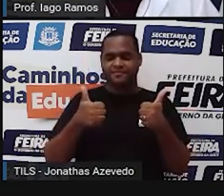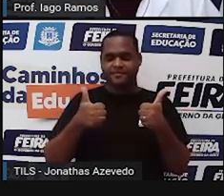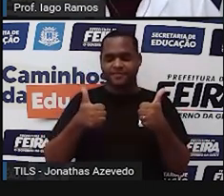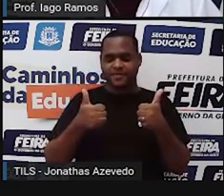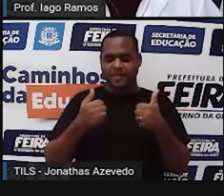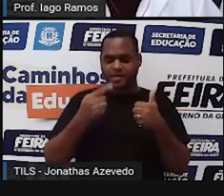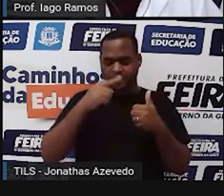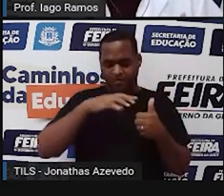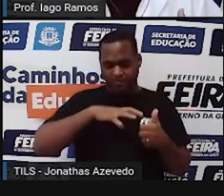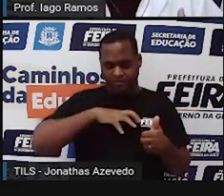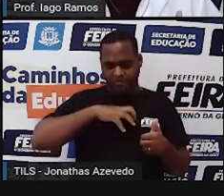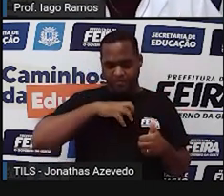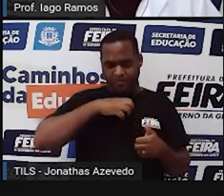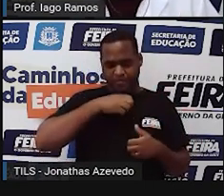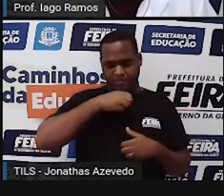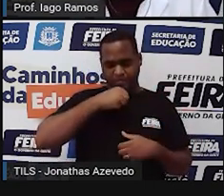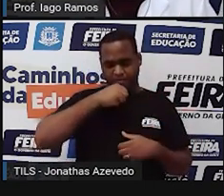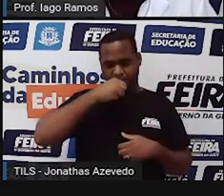Inspira.